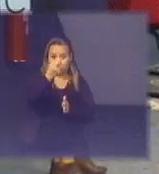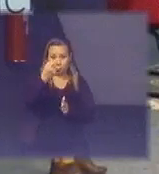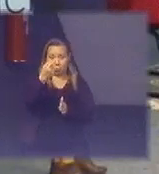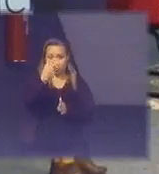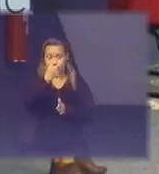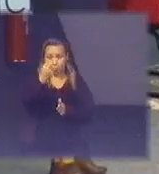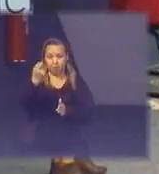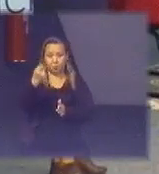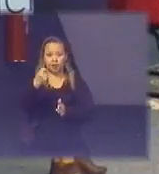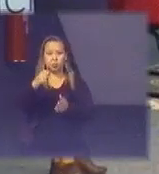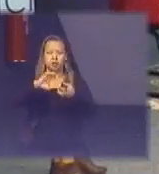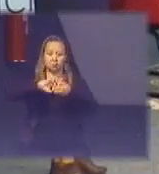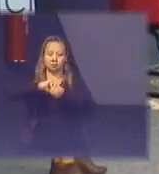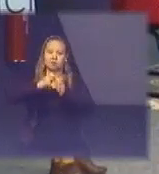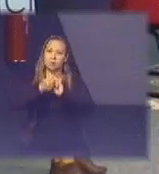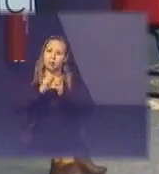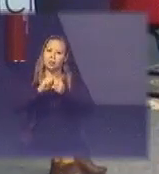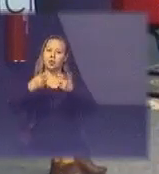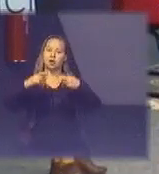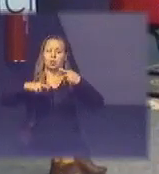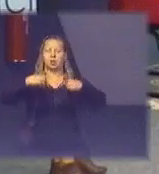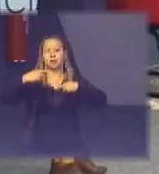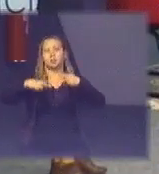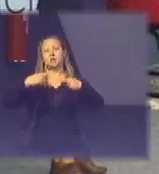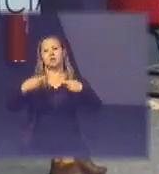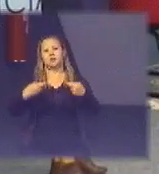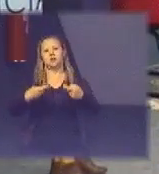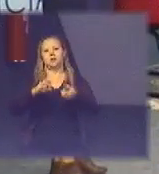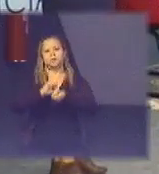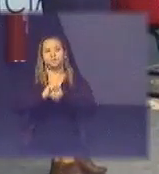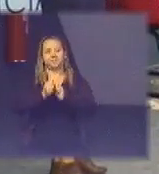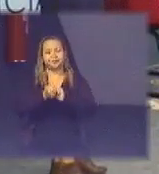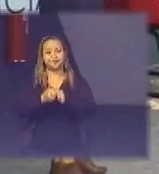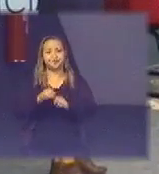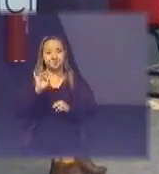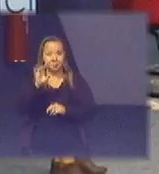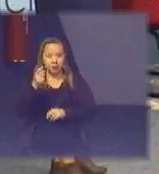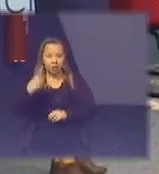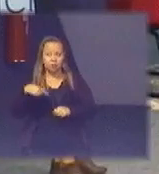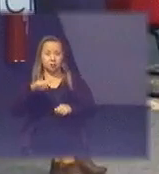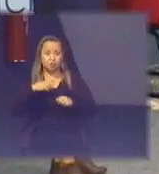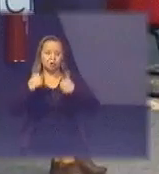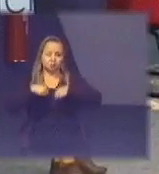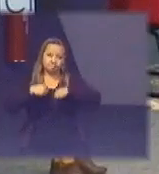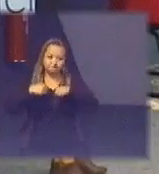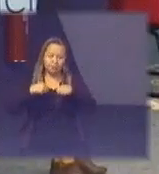recicladores então a gente saltou de 93 para 220 só que a gente precisa ainda